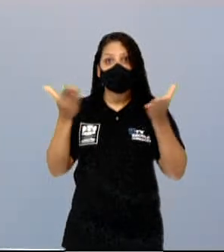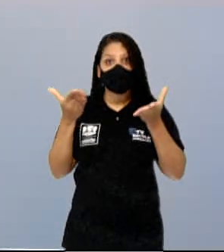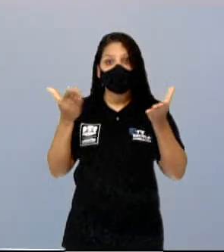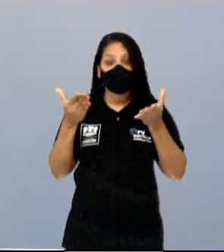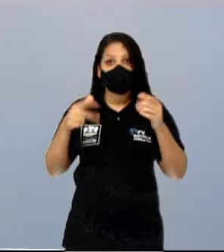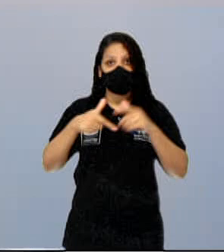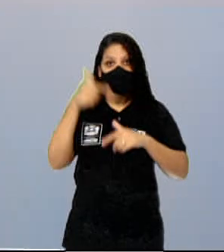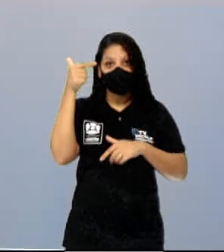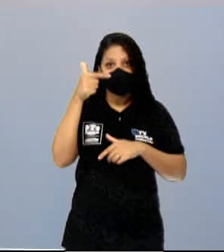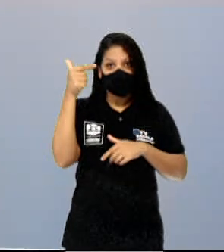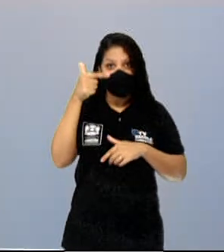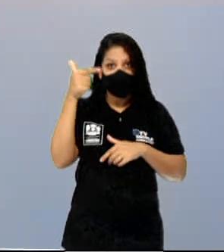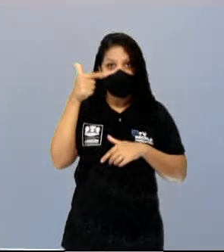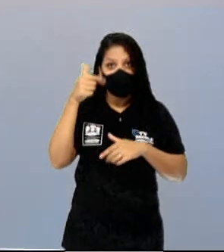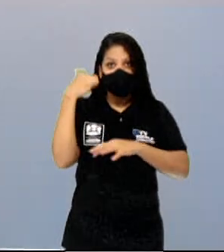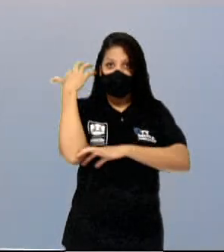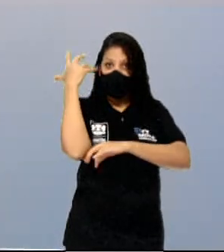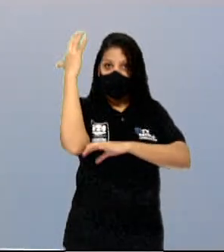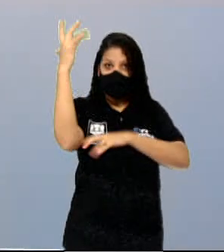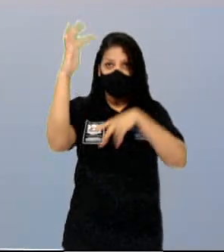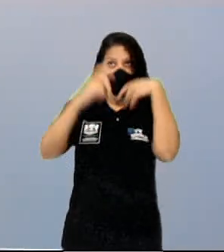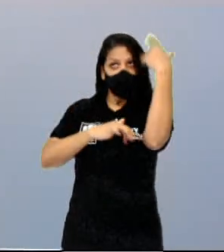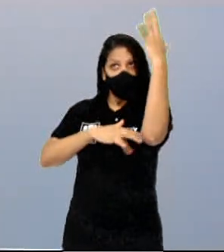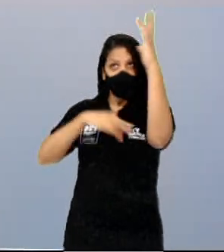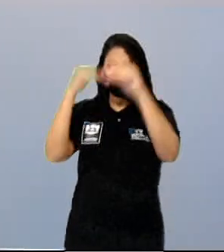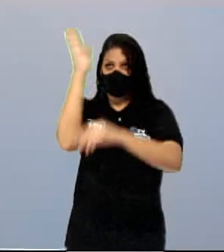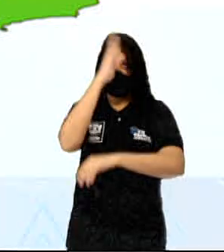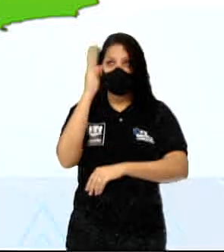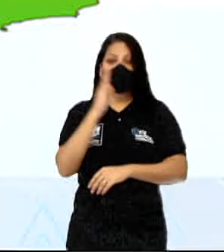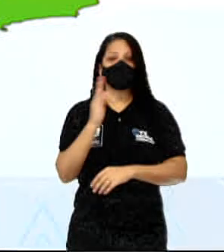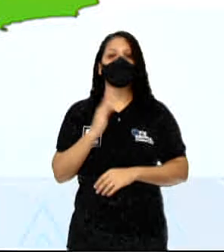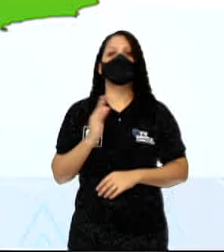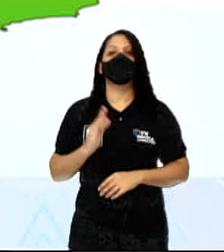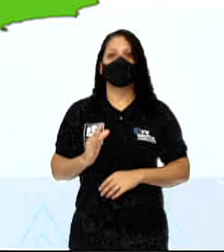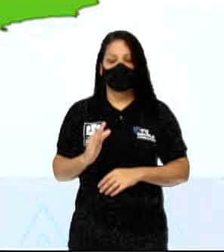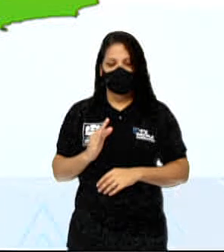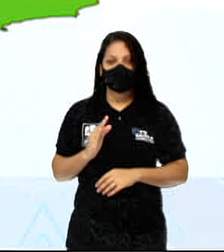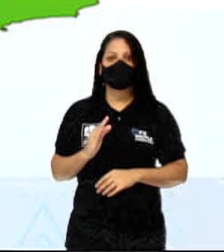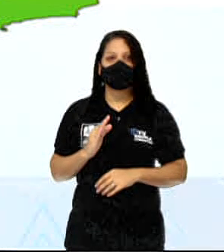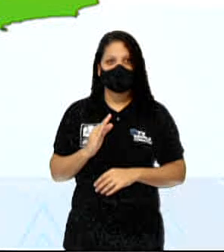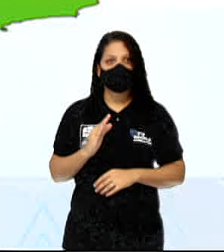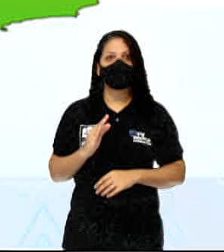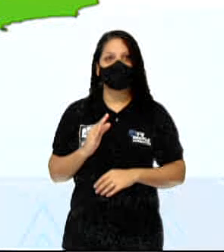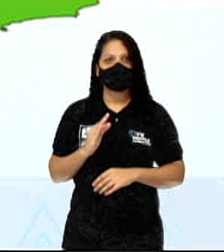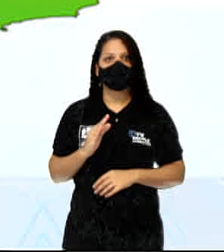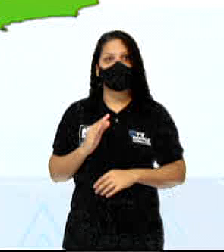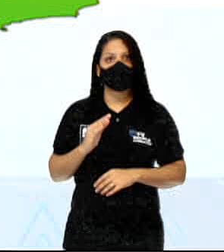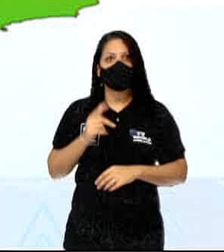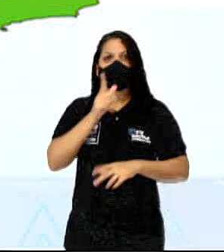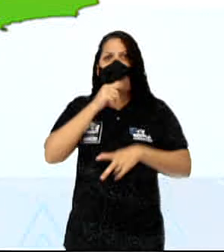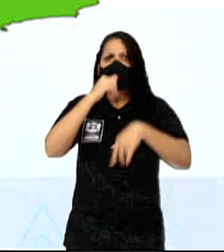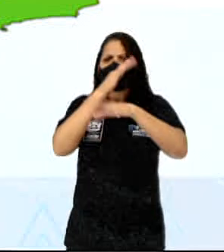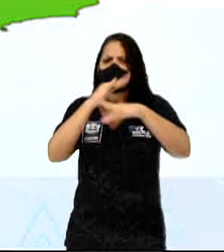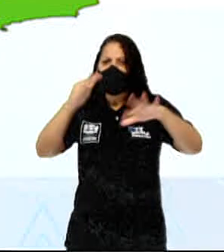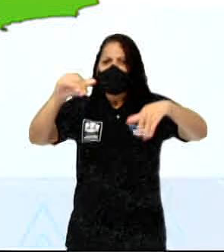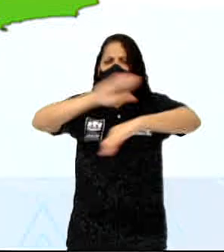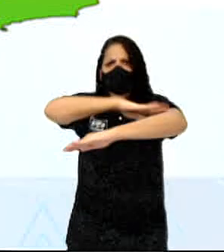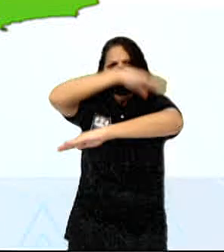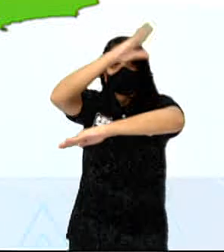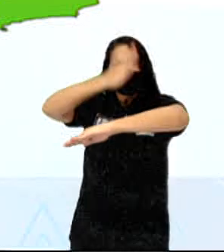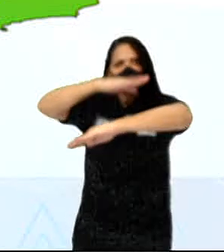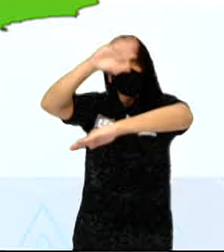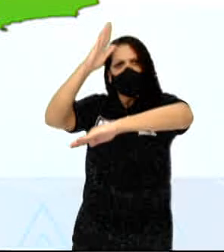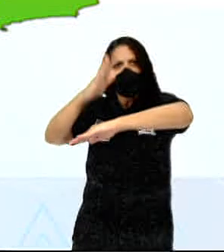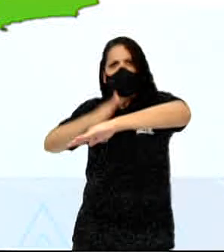floresta brasileira. Você tá vendo aí pelo nome de Domínio dos Mares de Morros. Que palavra é essa? Mares de